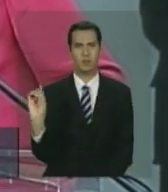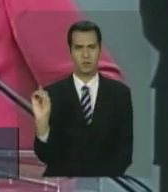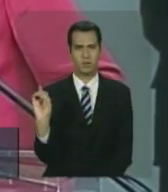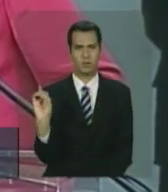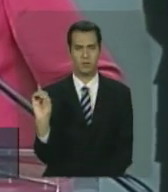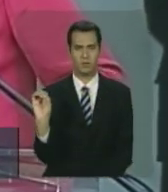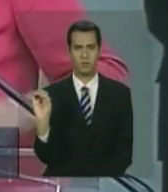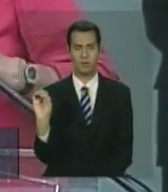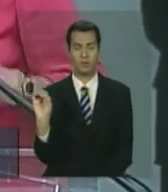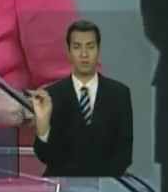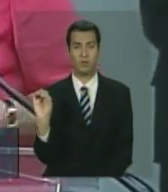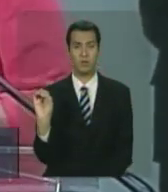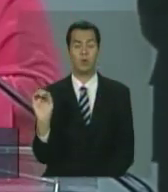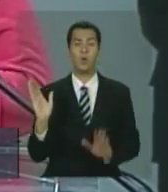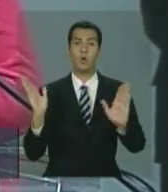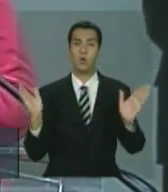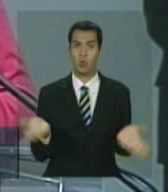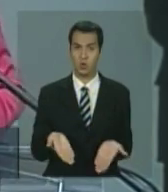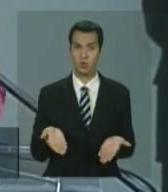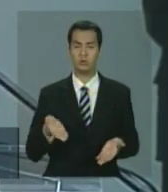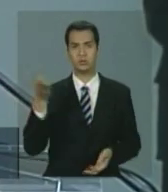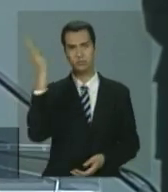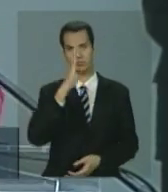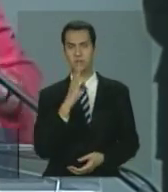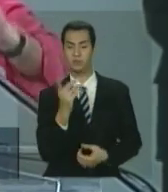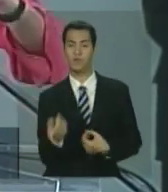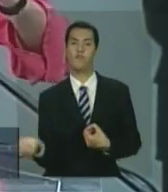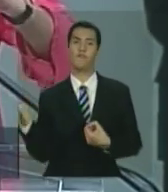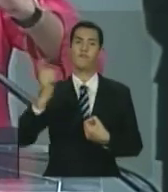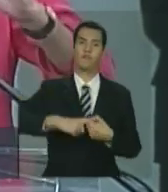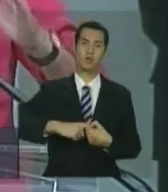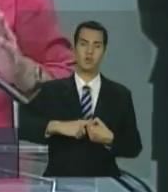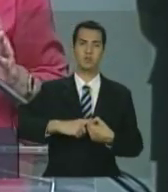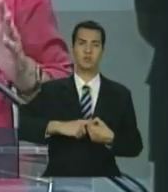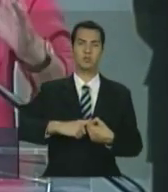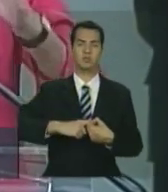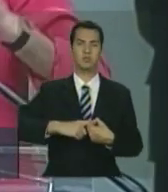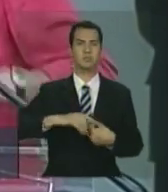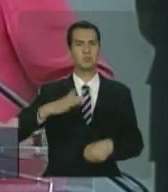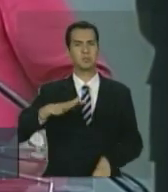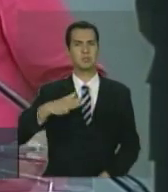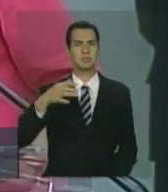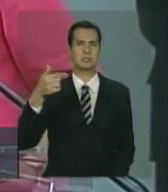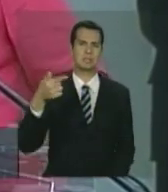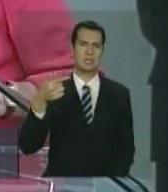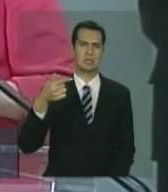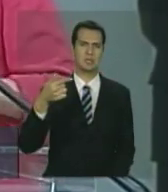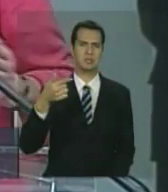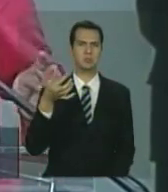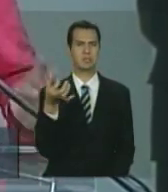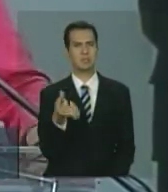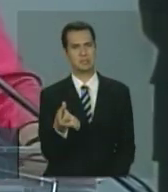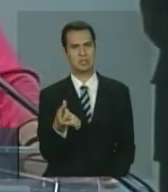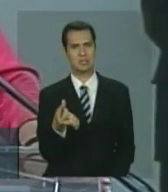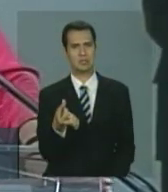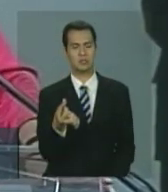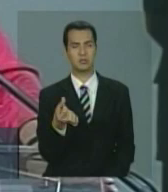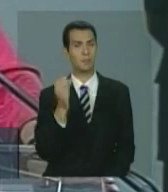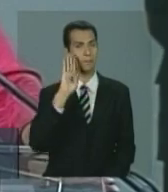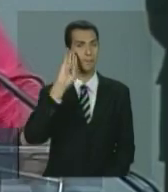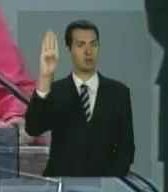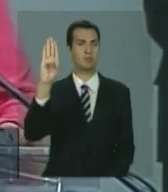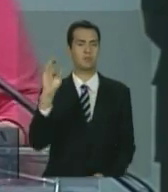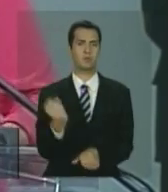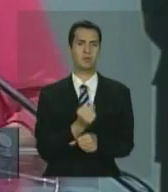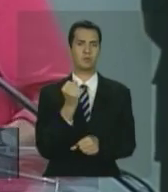desse século. E hoje nós voltamos a ser em torno da sétima ou sexta carteira de